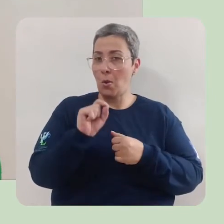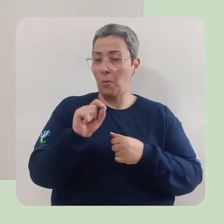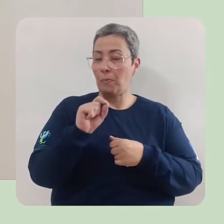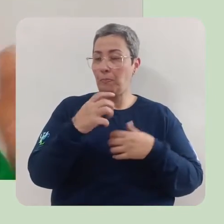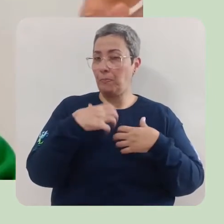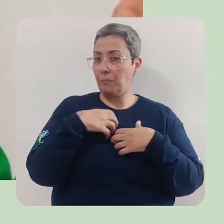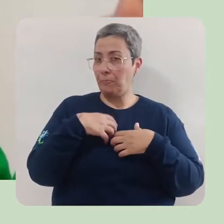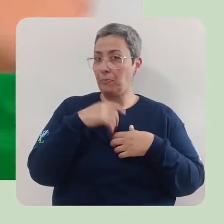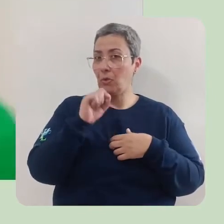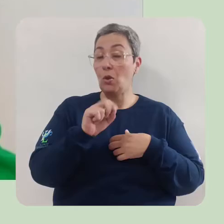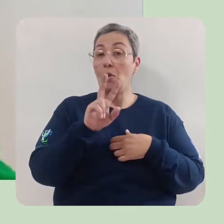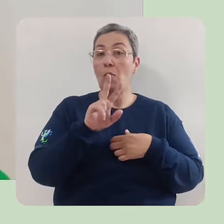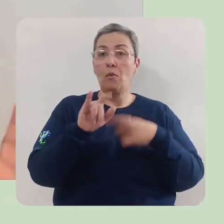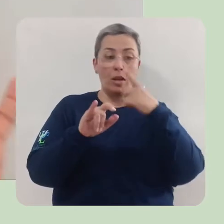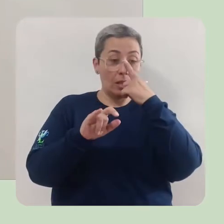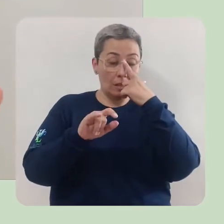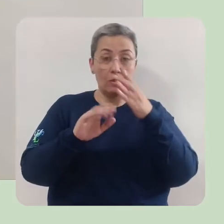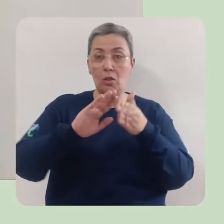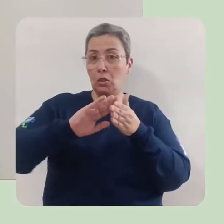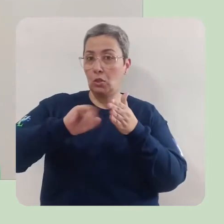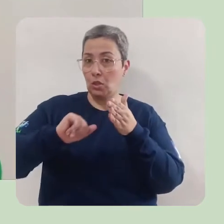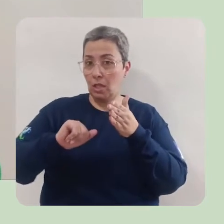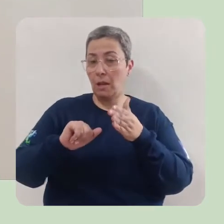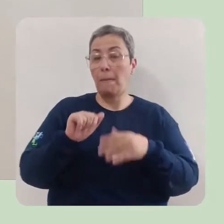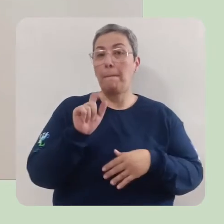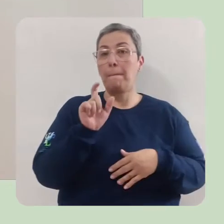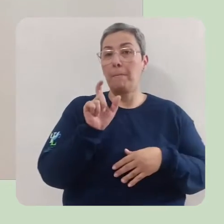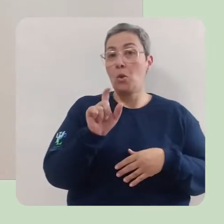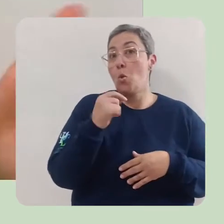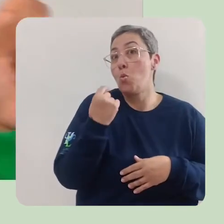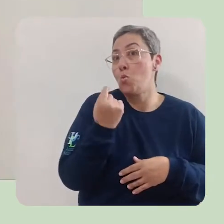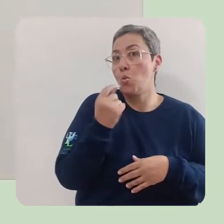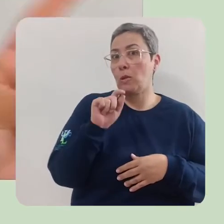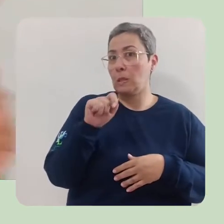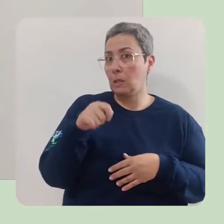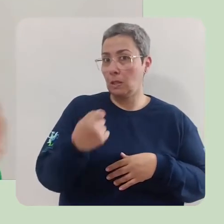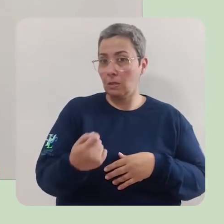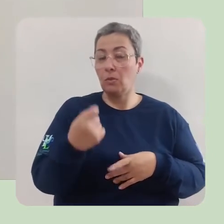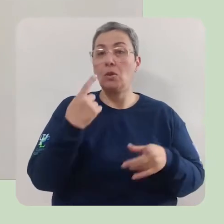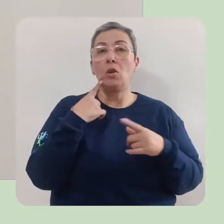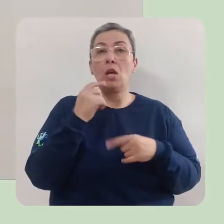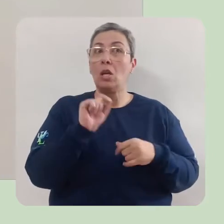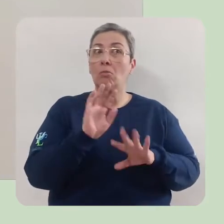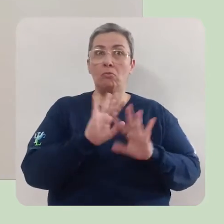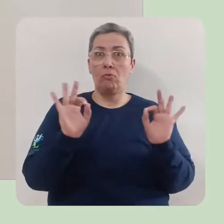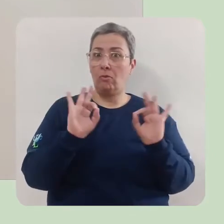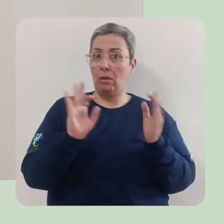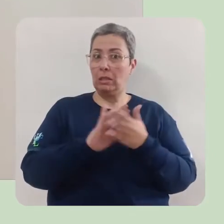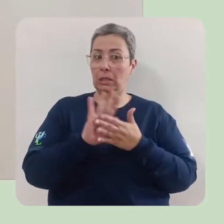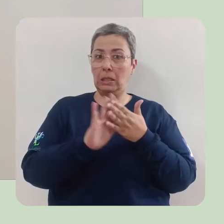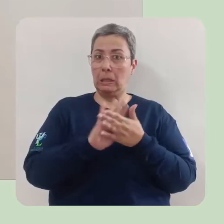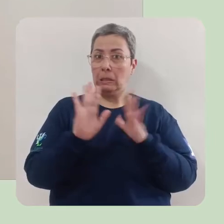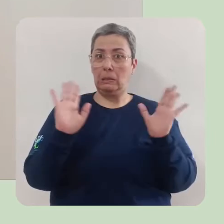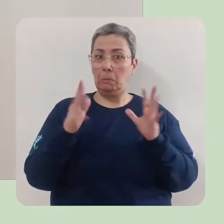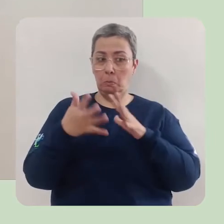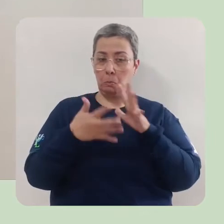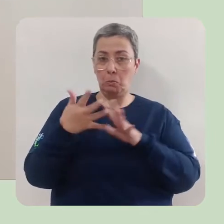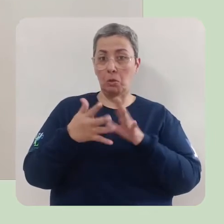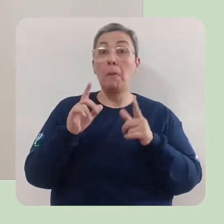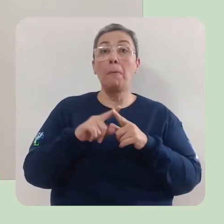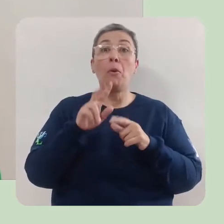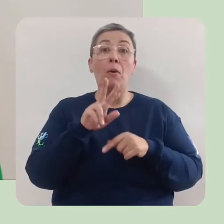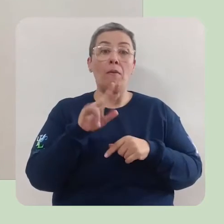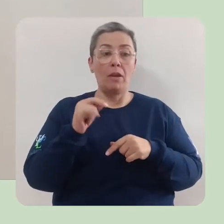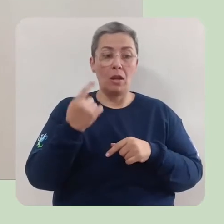Eu vou tirar da parlenda uma palavra. E a gente não vai poder falar essa palavra porque ela vai estar aqui, ó,